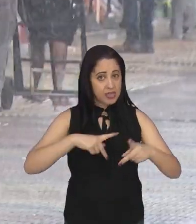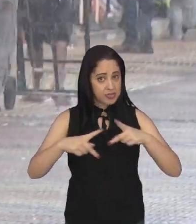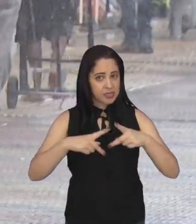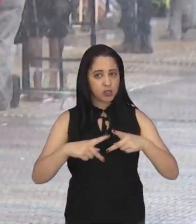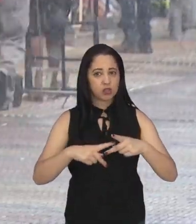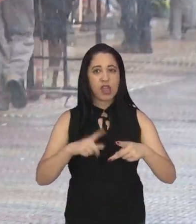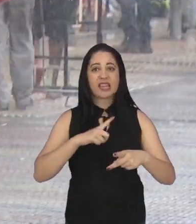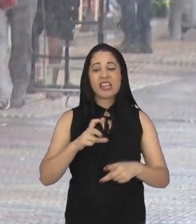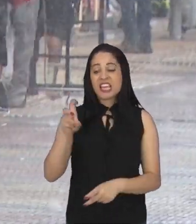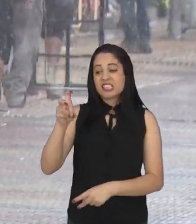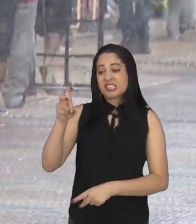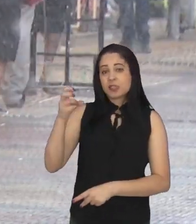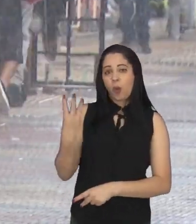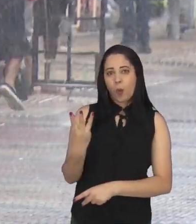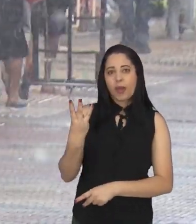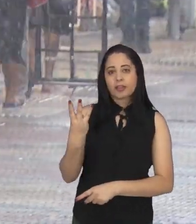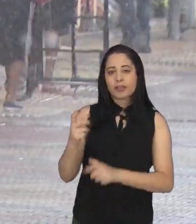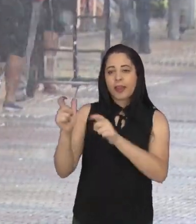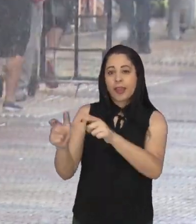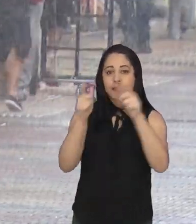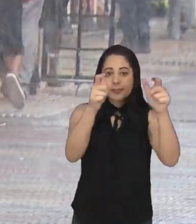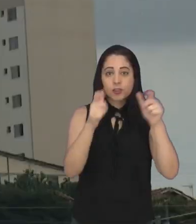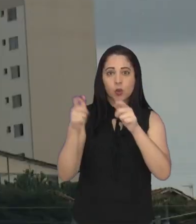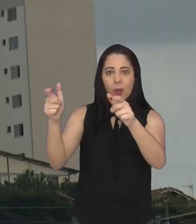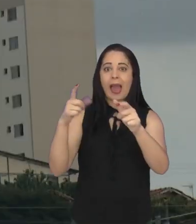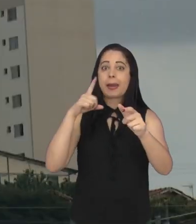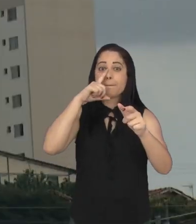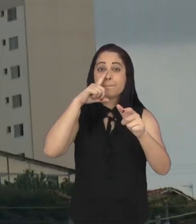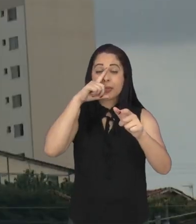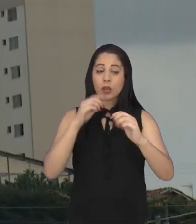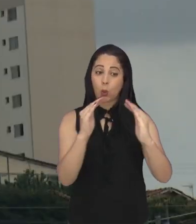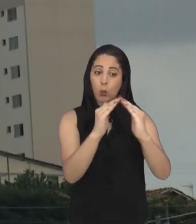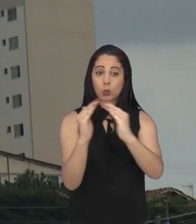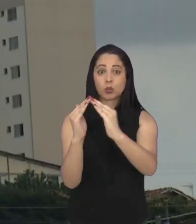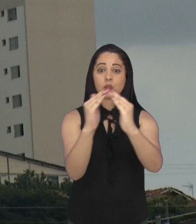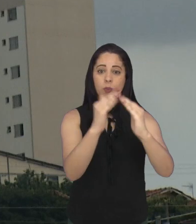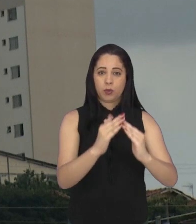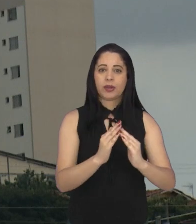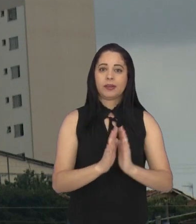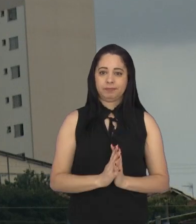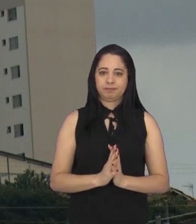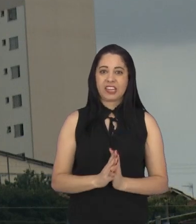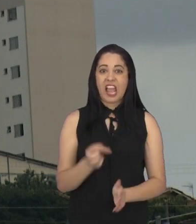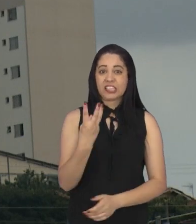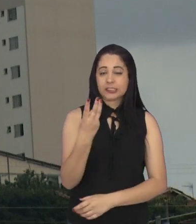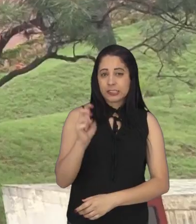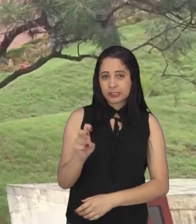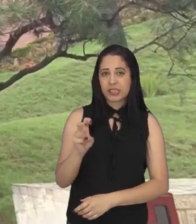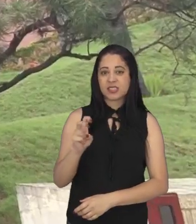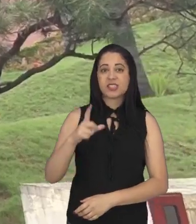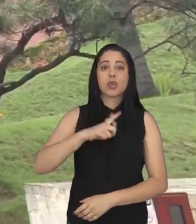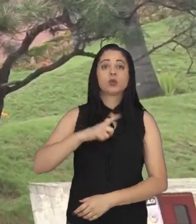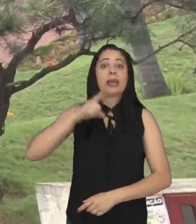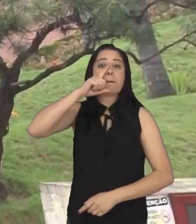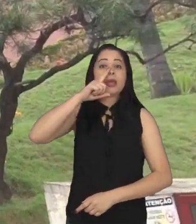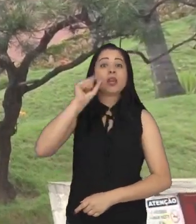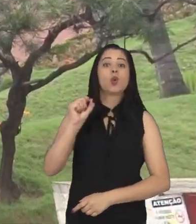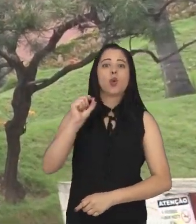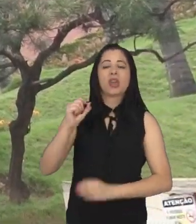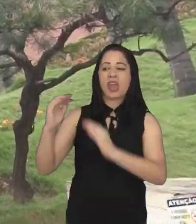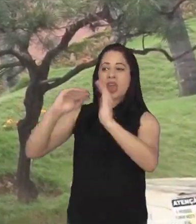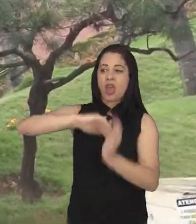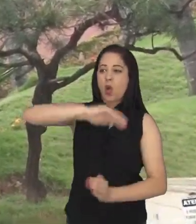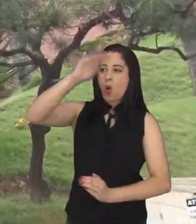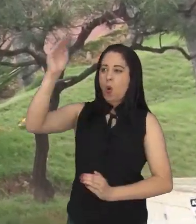São José dos Campos possui 53 áreas consideradas de risco, sendo que 35 delas correspondem a riscos de